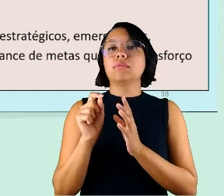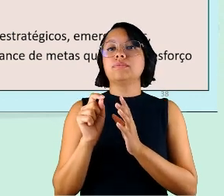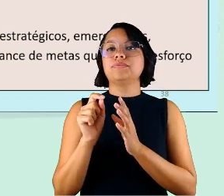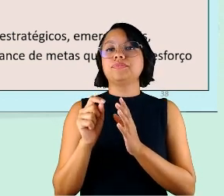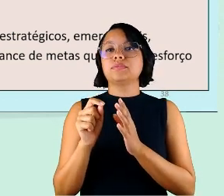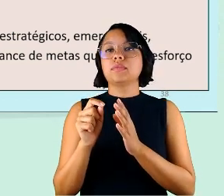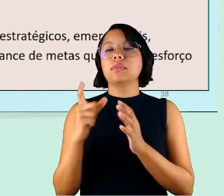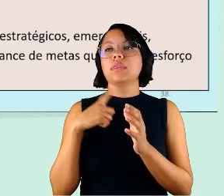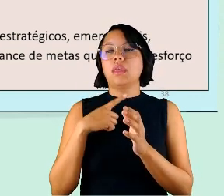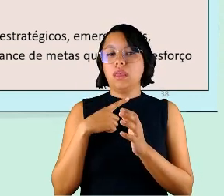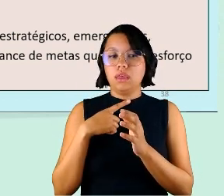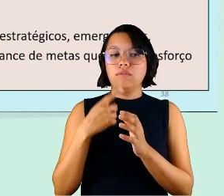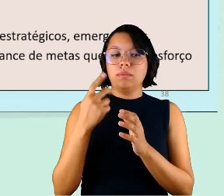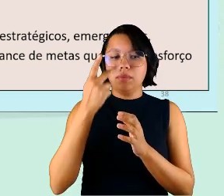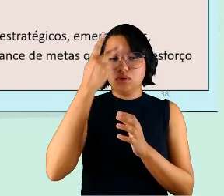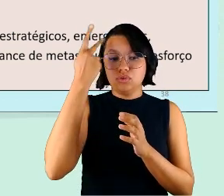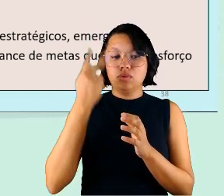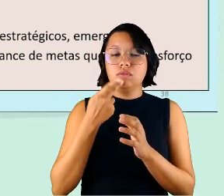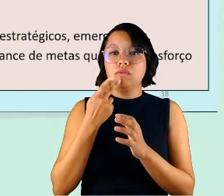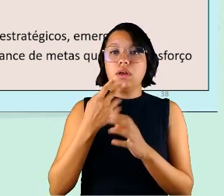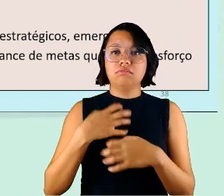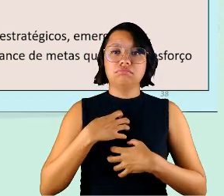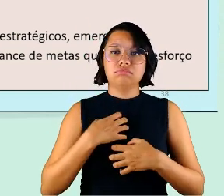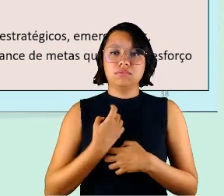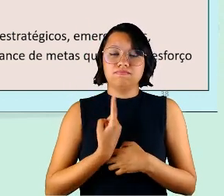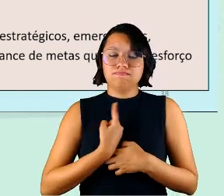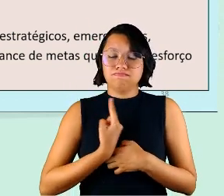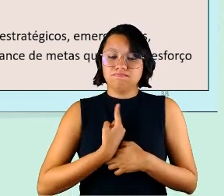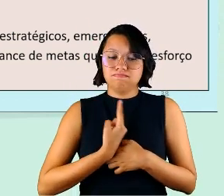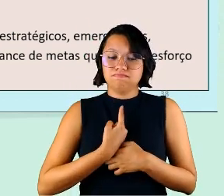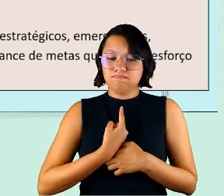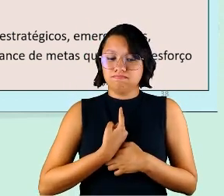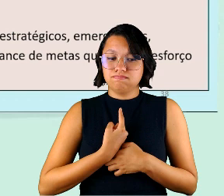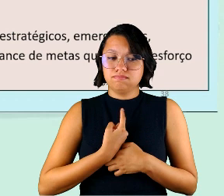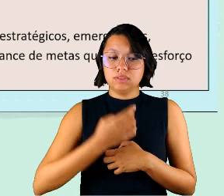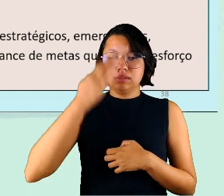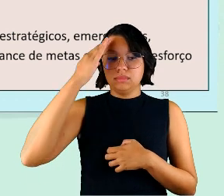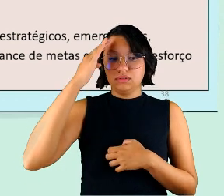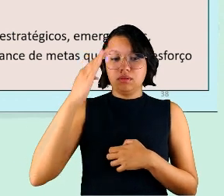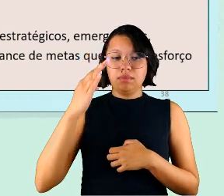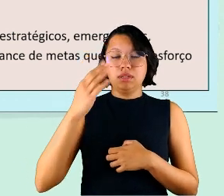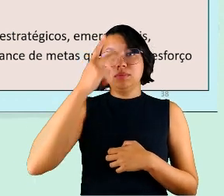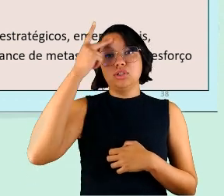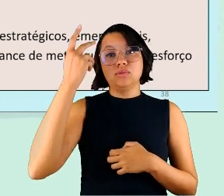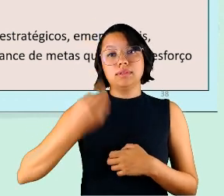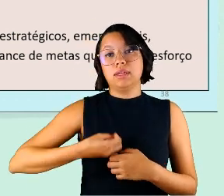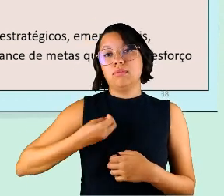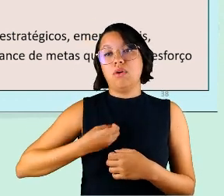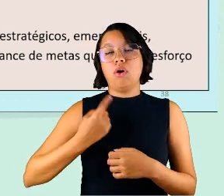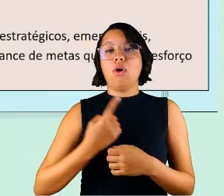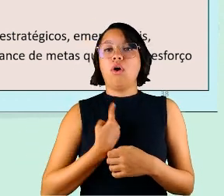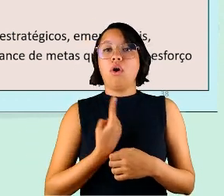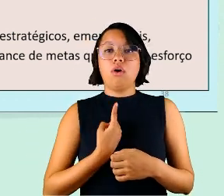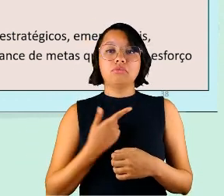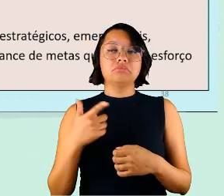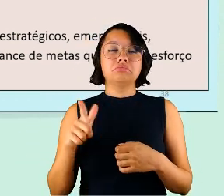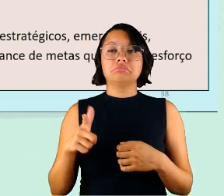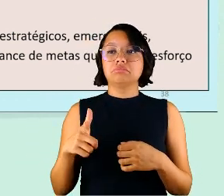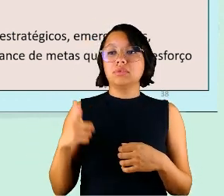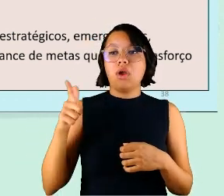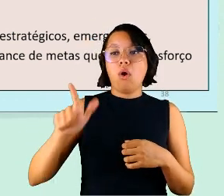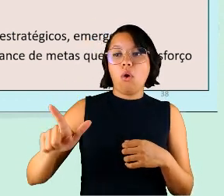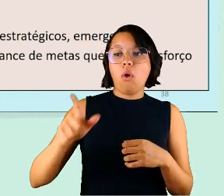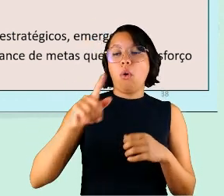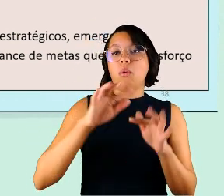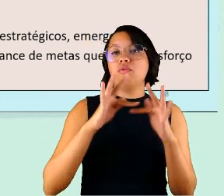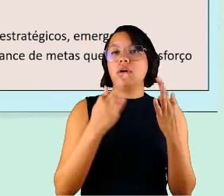houve relatos de pessoas se sentindo solitárias as pessoas principalmente pessoas que moram sozinhas que não tem outros